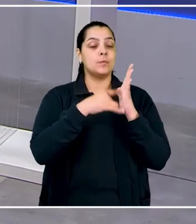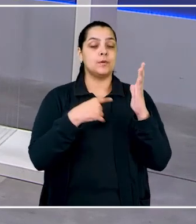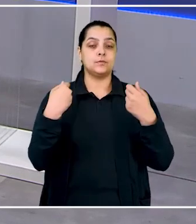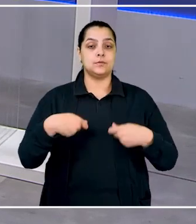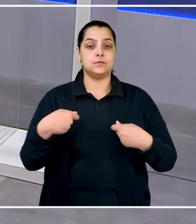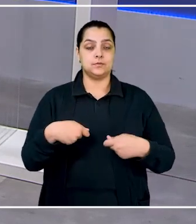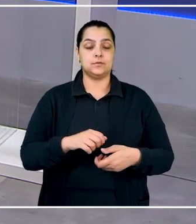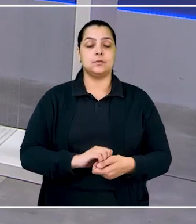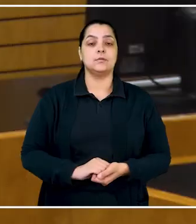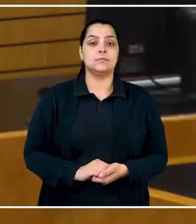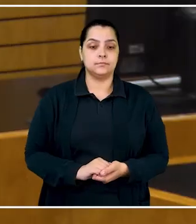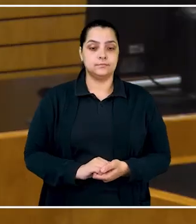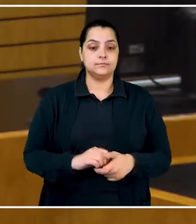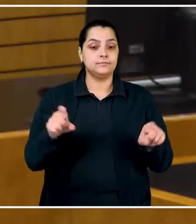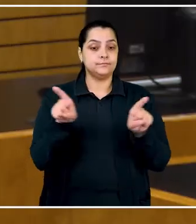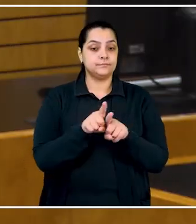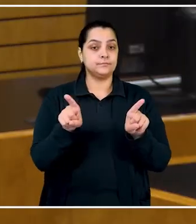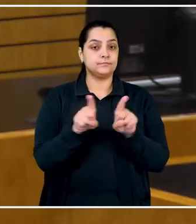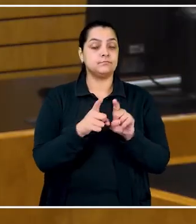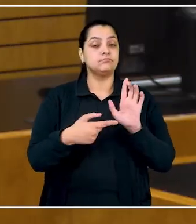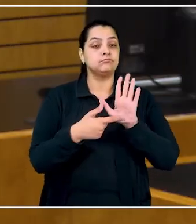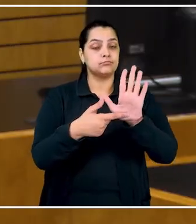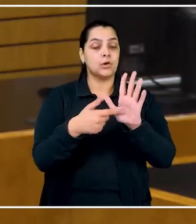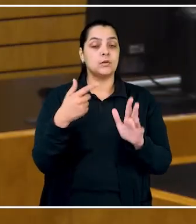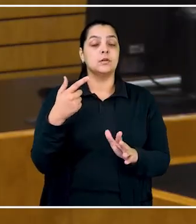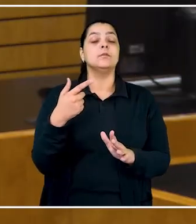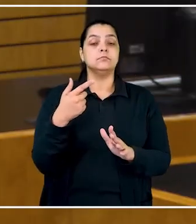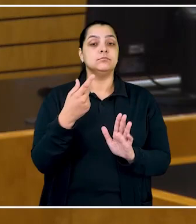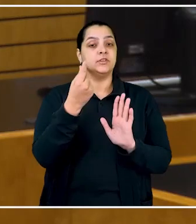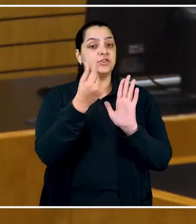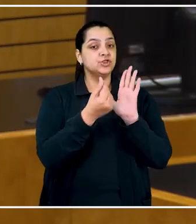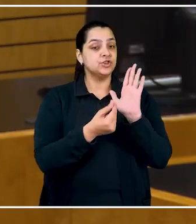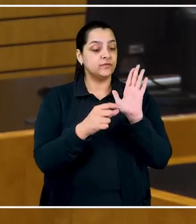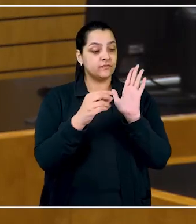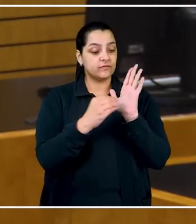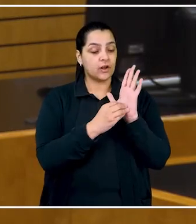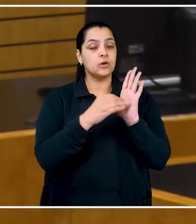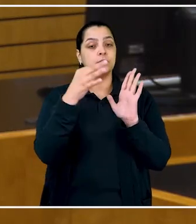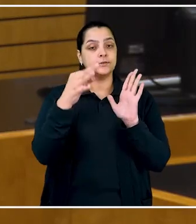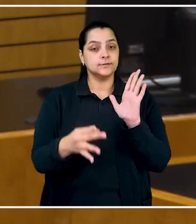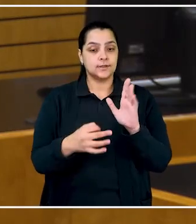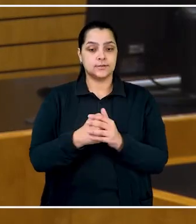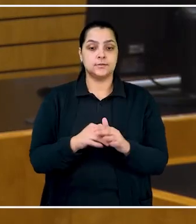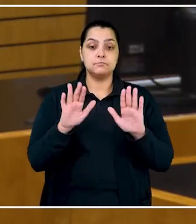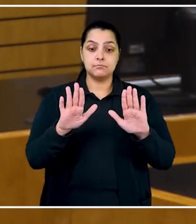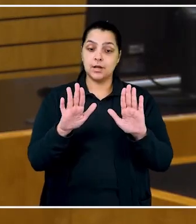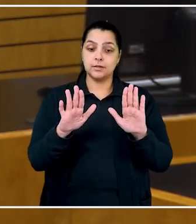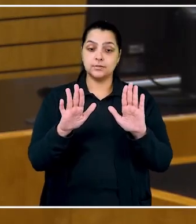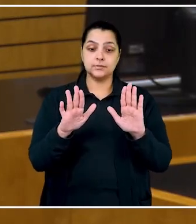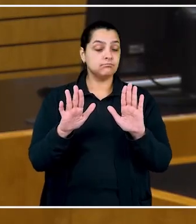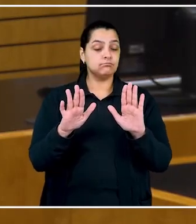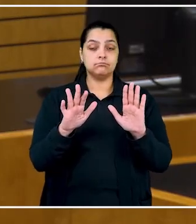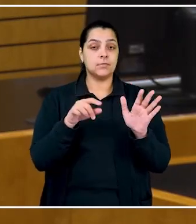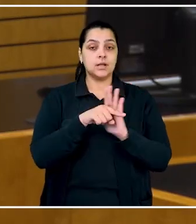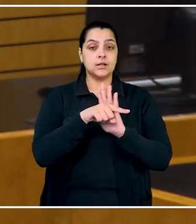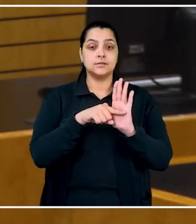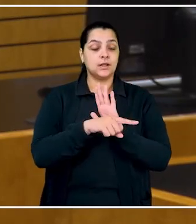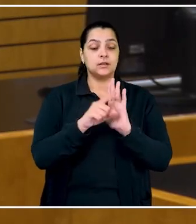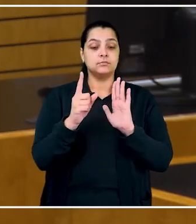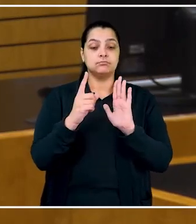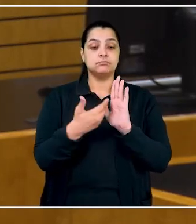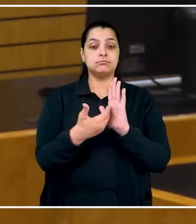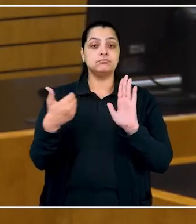documentos necessários, além de indicar o valor correto da causa. No entanto, a ação foi extinta sem ser